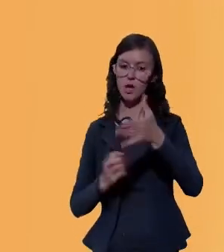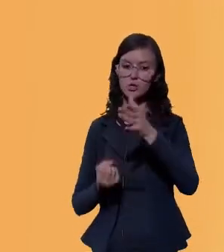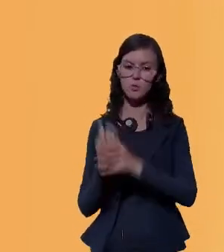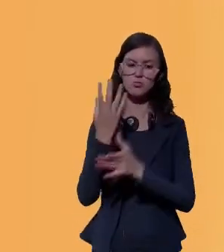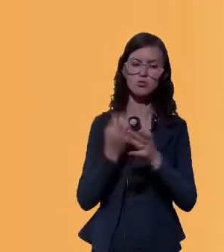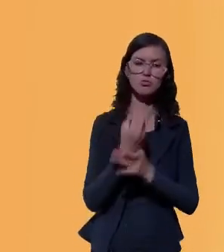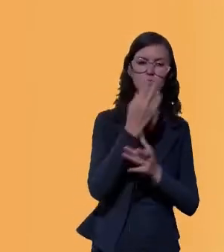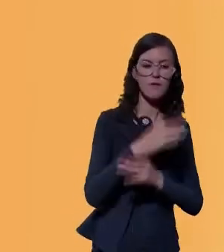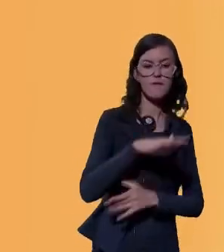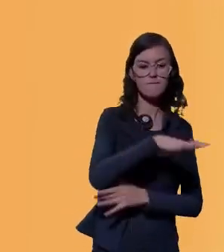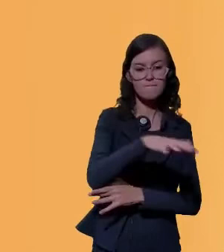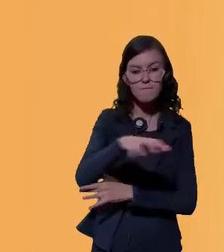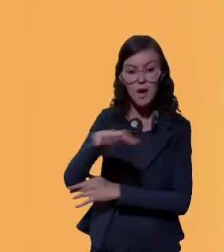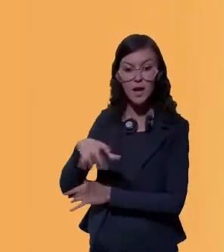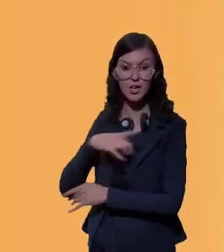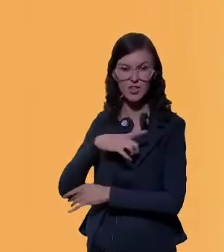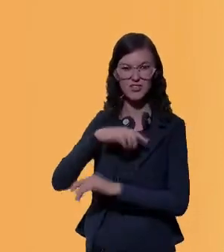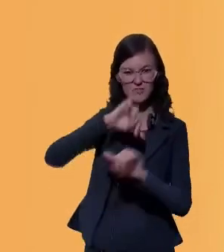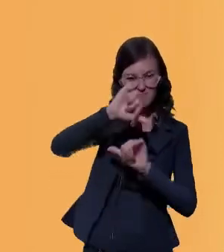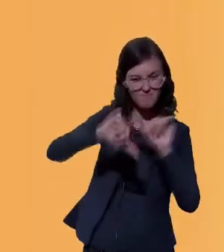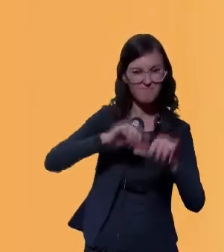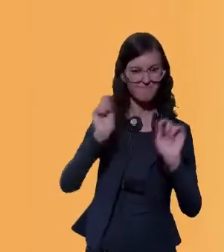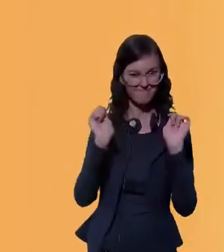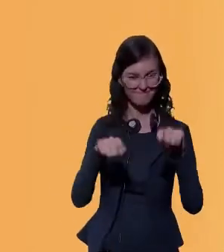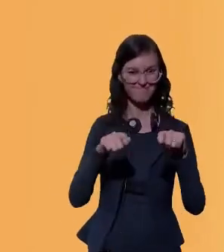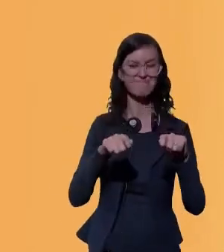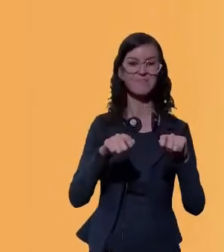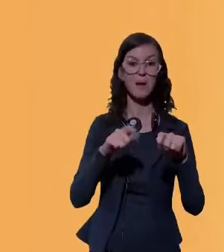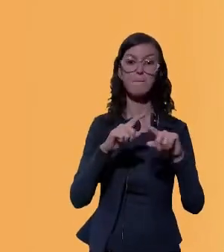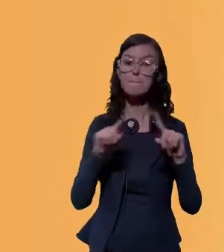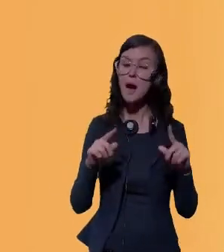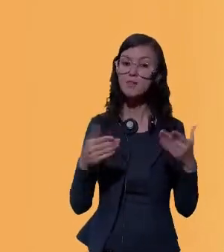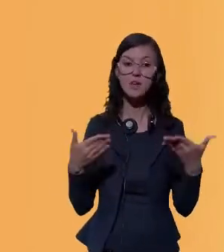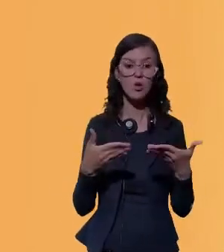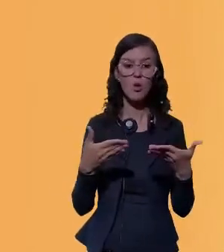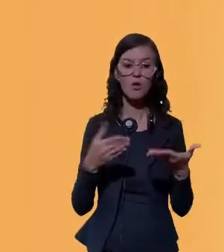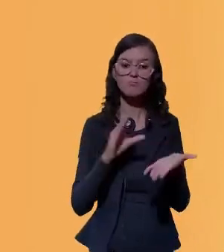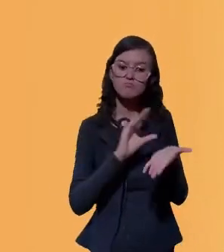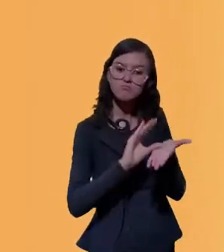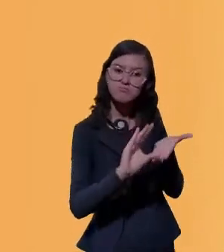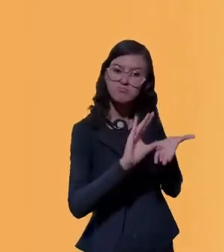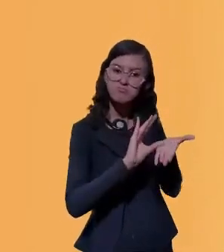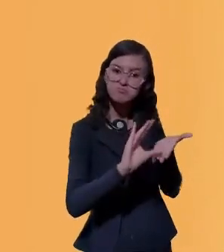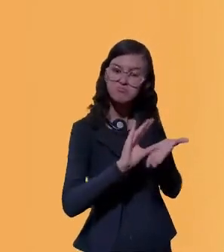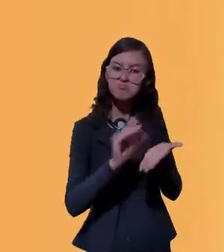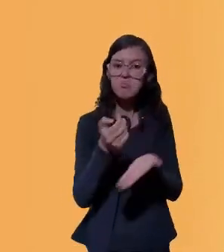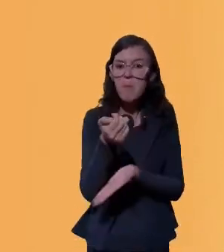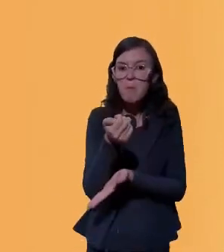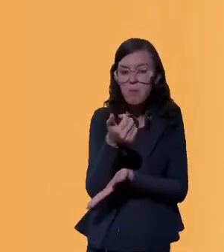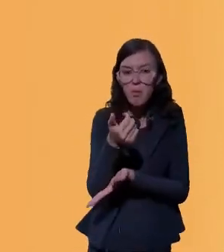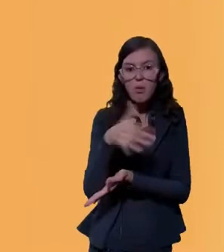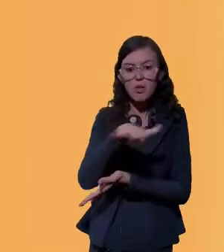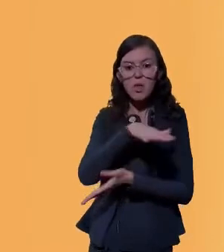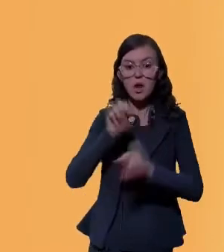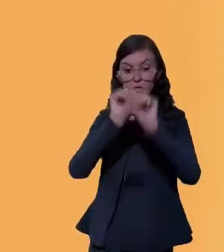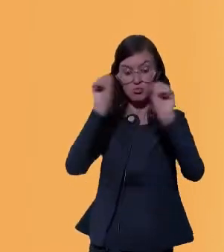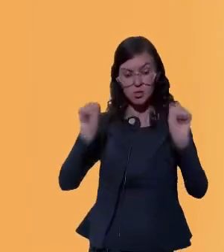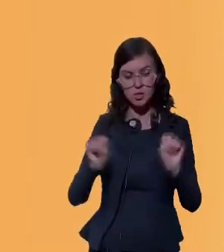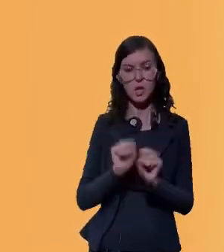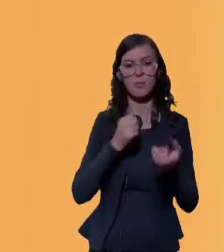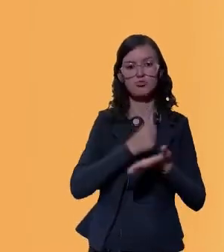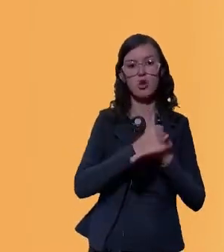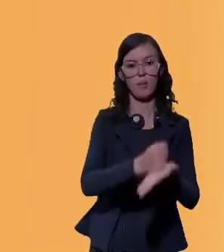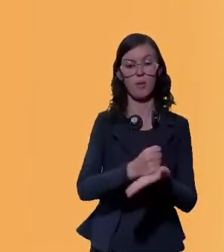em setores com alto potencial transformador, mas que atualmente não recebem tanto financiamento do Sistema Nacional de Fomento,